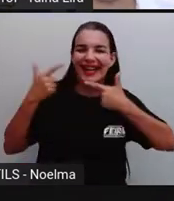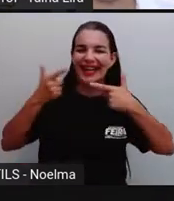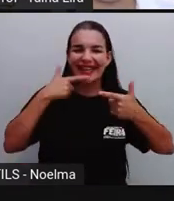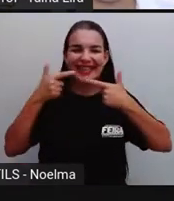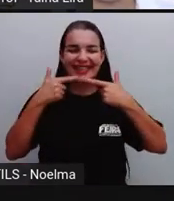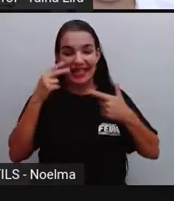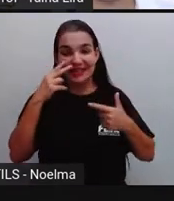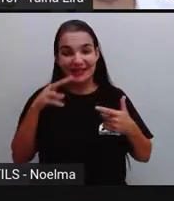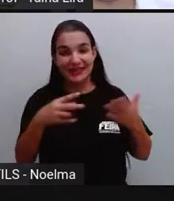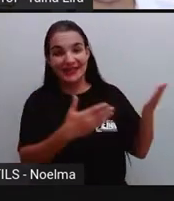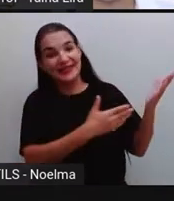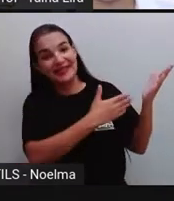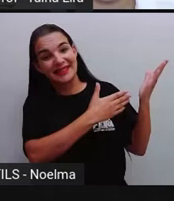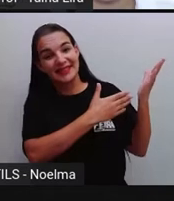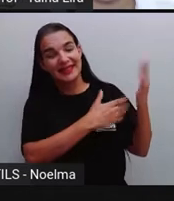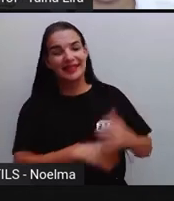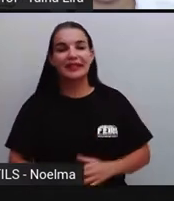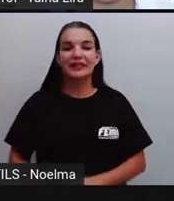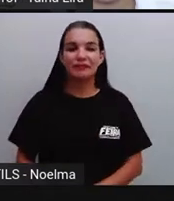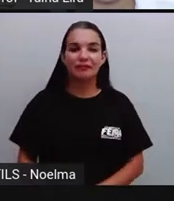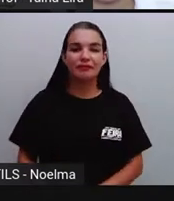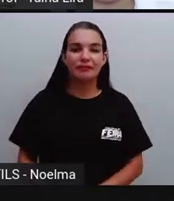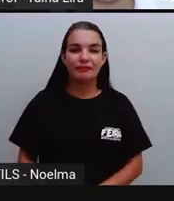crianças brincando no pátio.